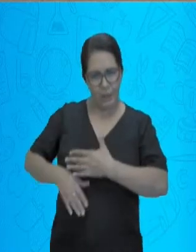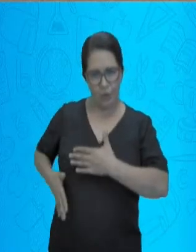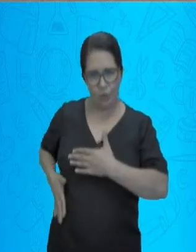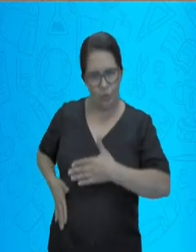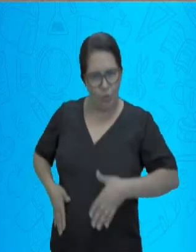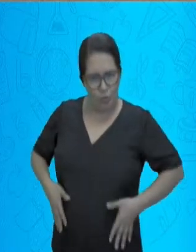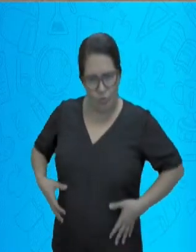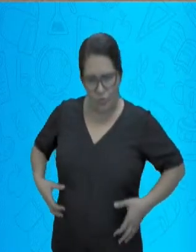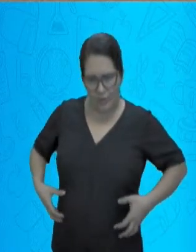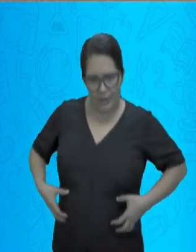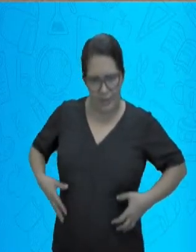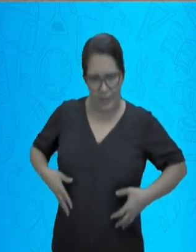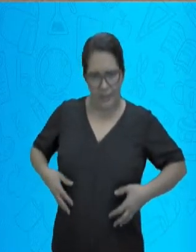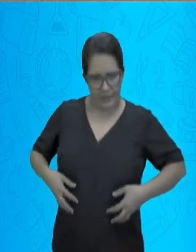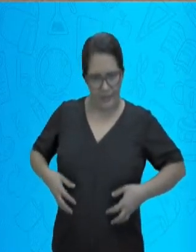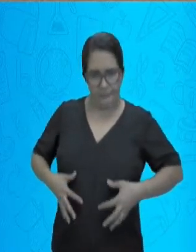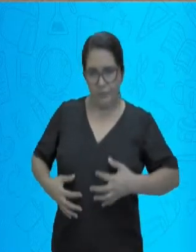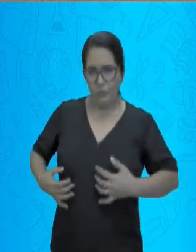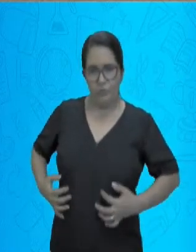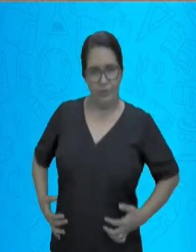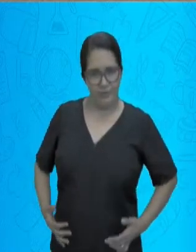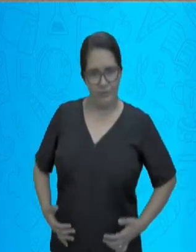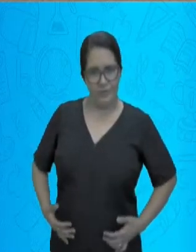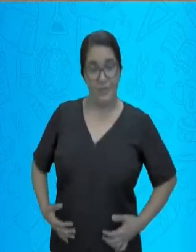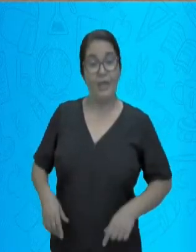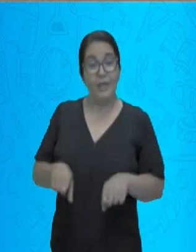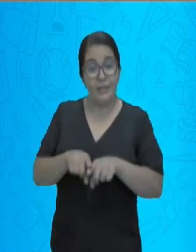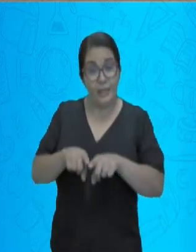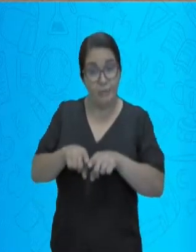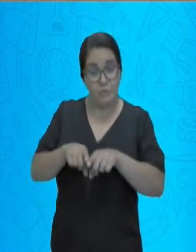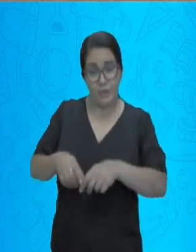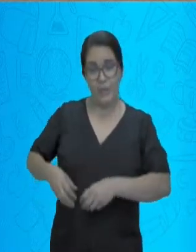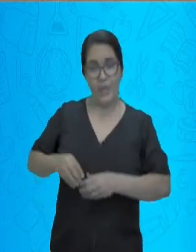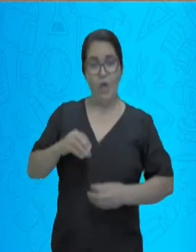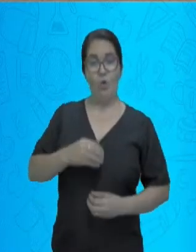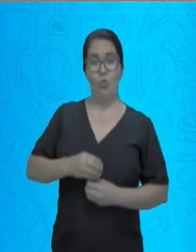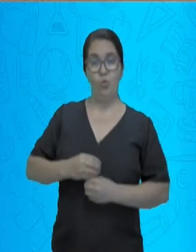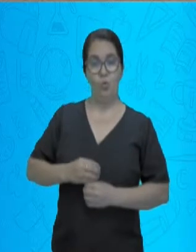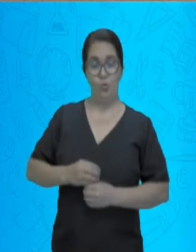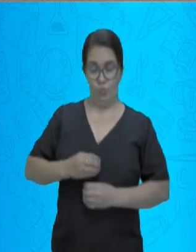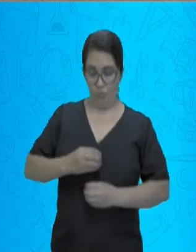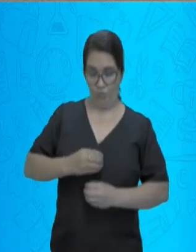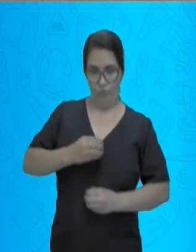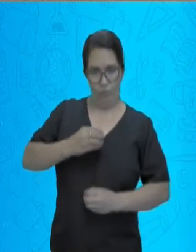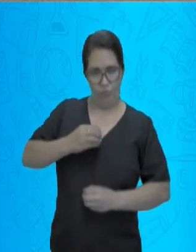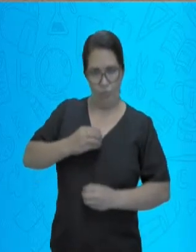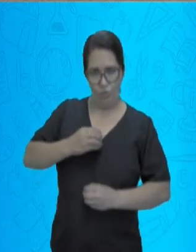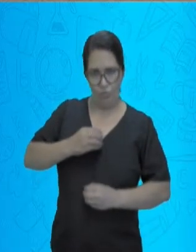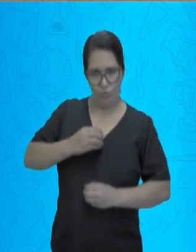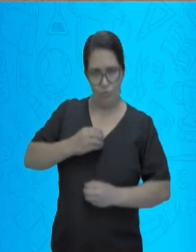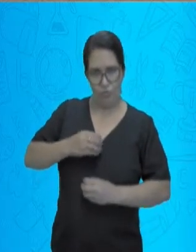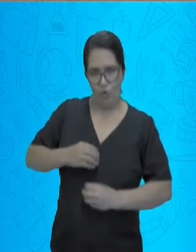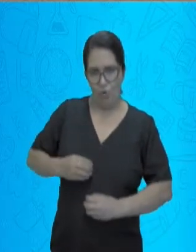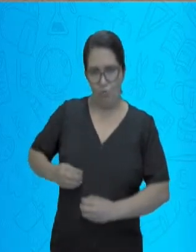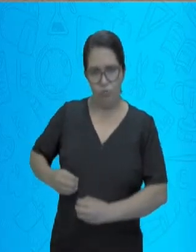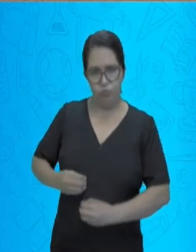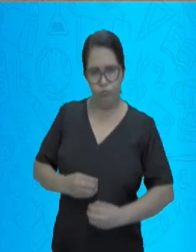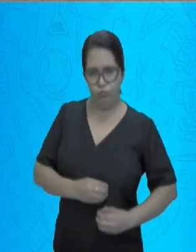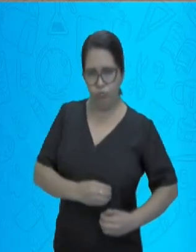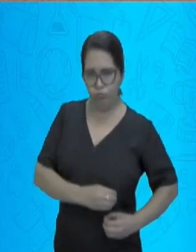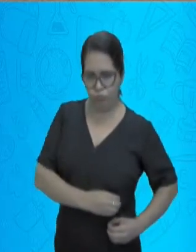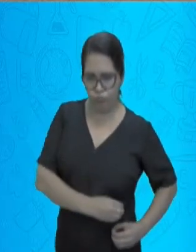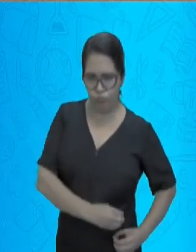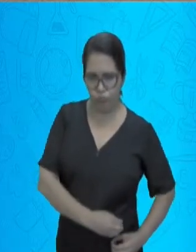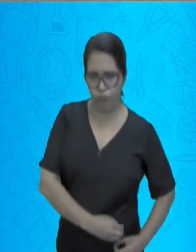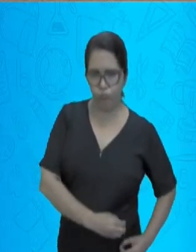deste intestino, o reto e o ânus. Ah, nós temos uma estrutura que alguns de vocês